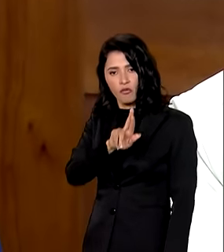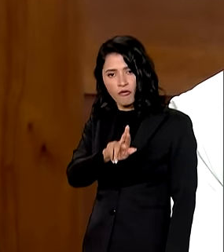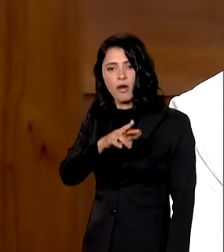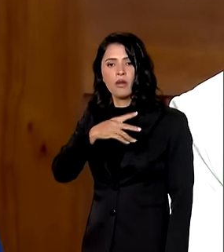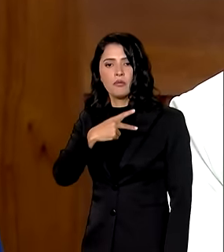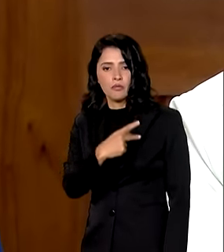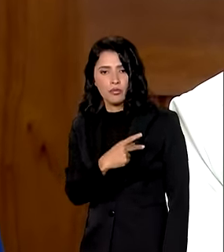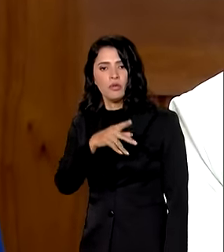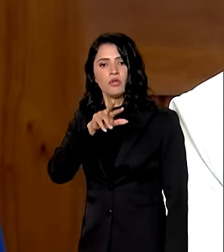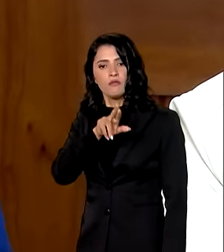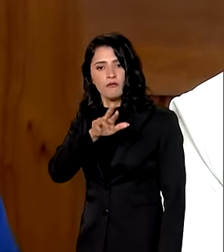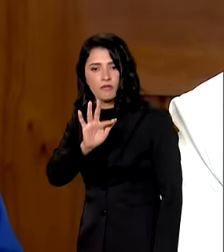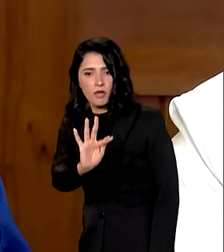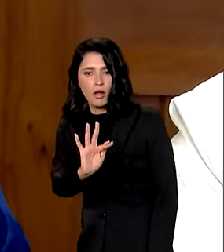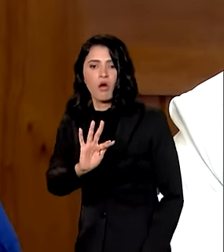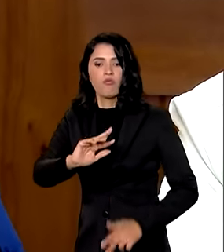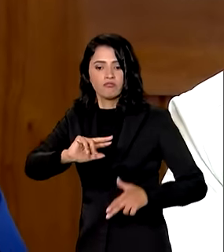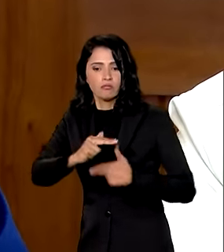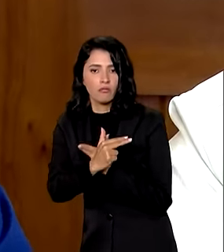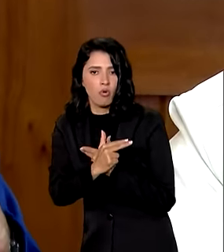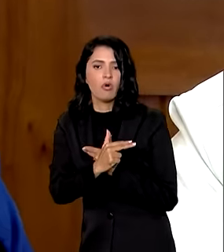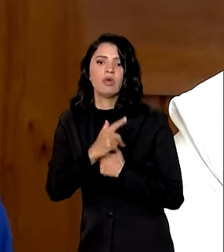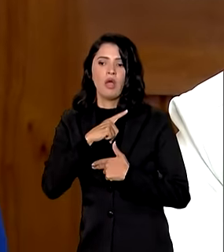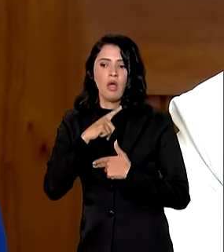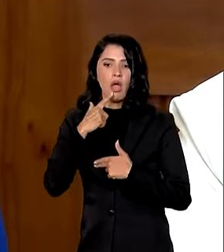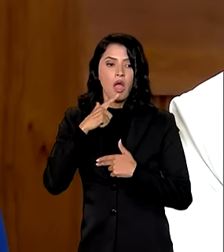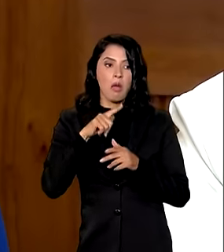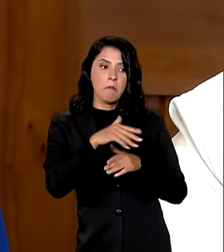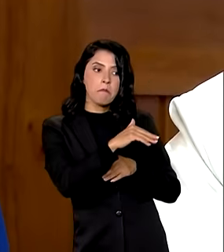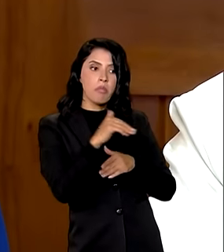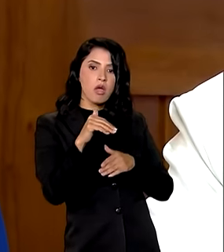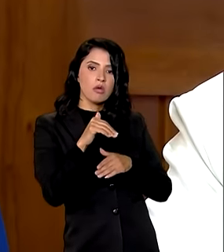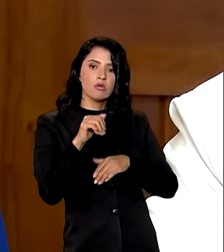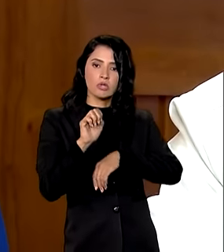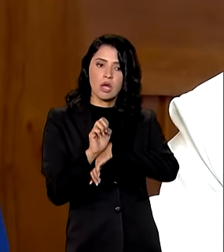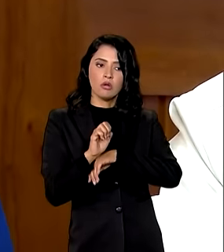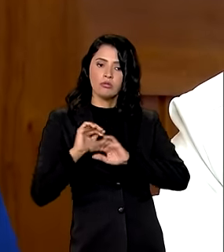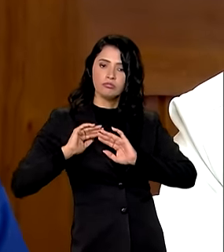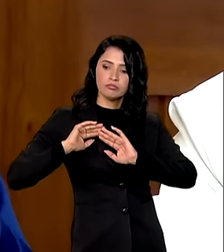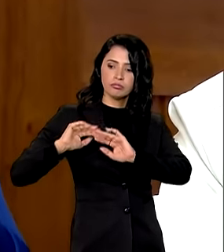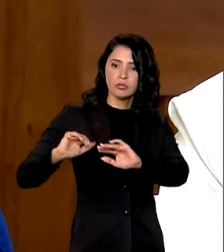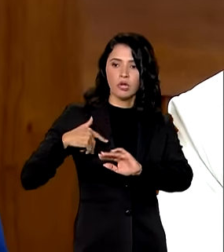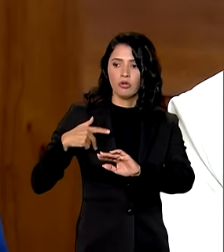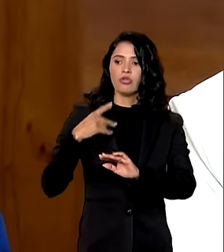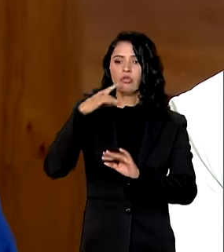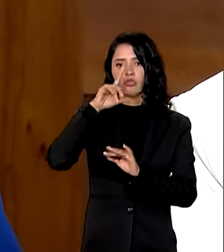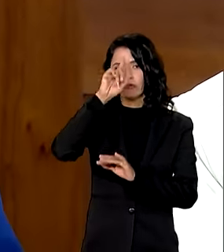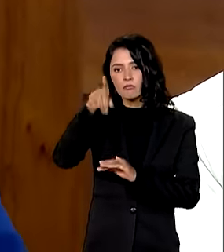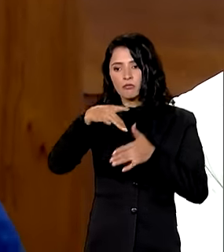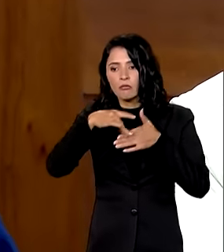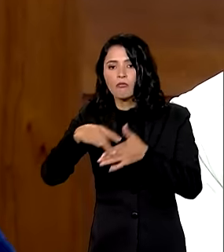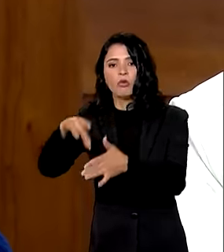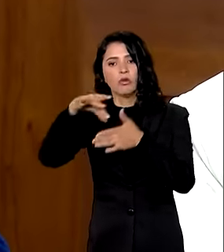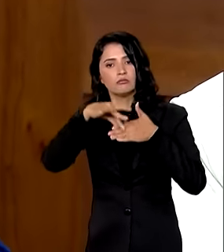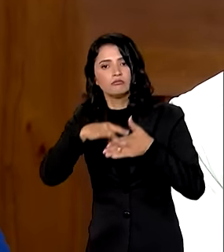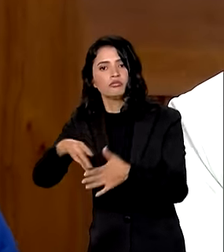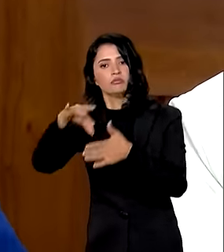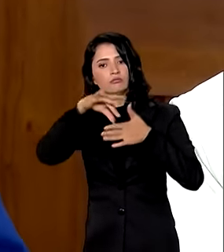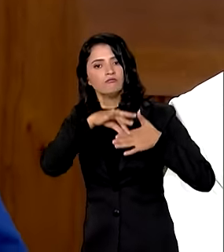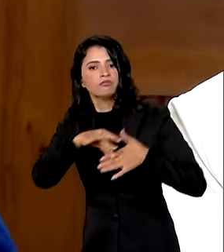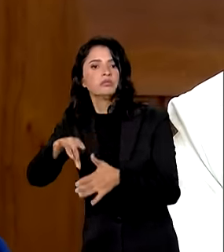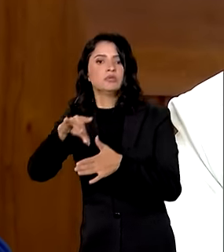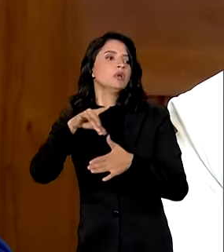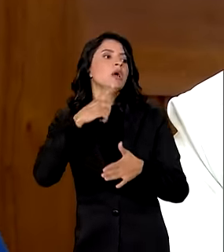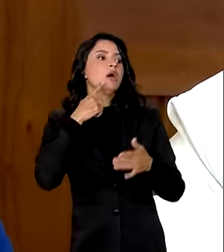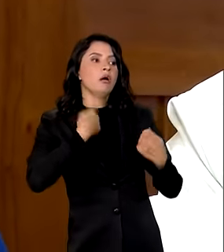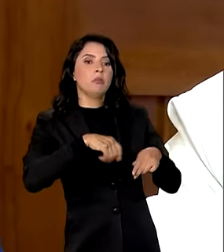Força Nacional, e que é empregada de acordo com a solicitação do Estado. O Estado vai solicitando a empregabilidade da Força,